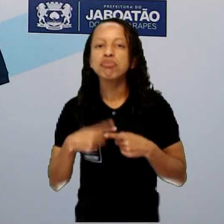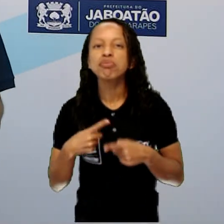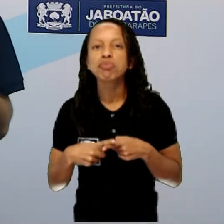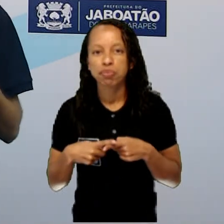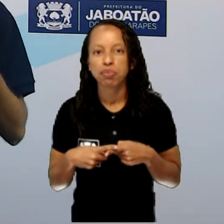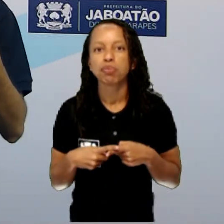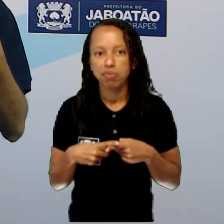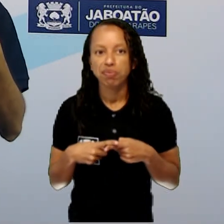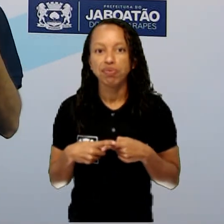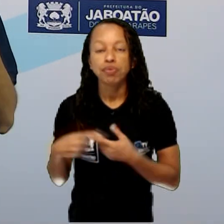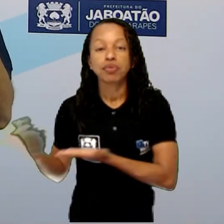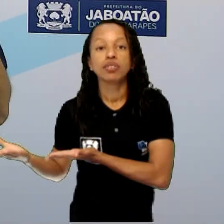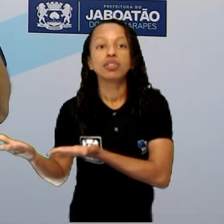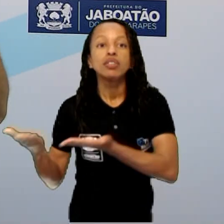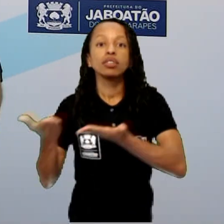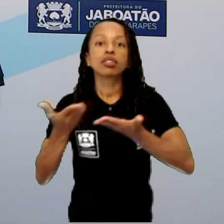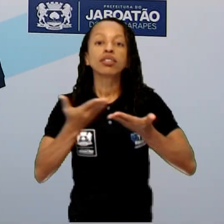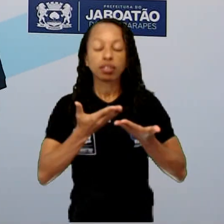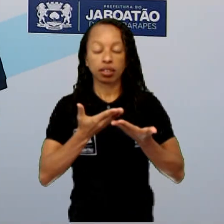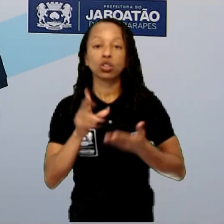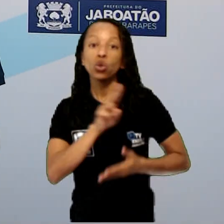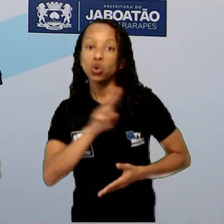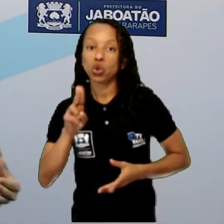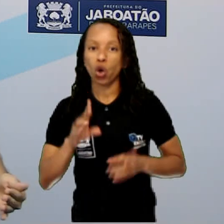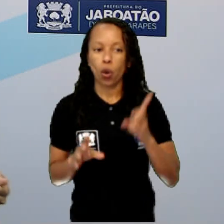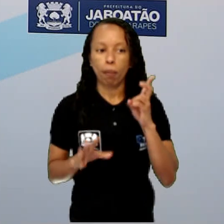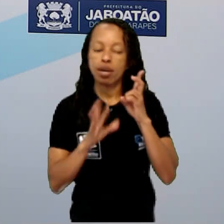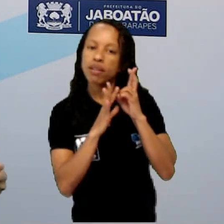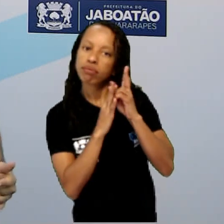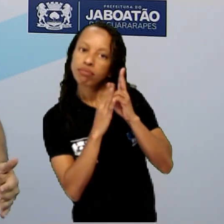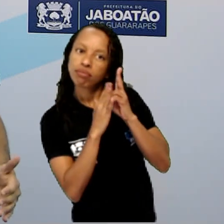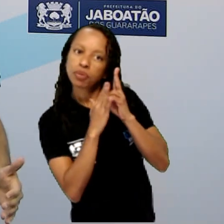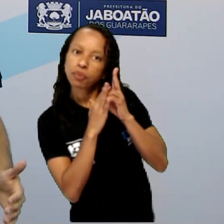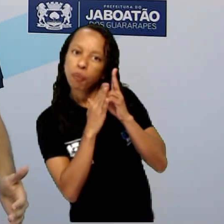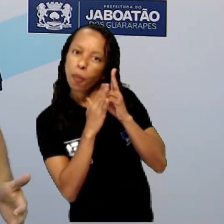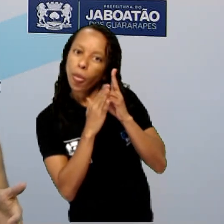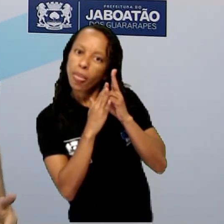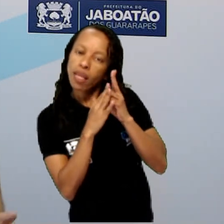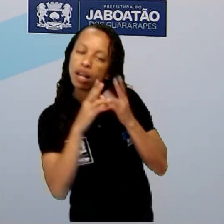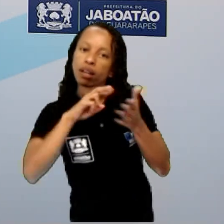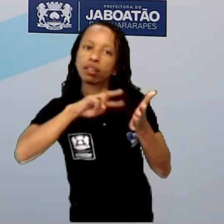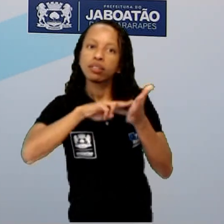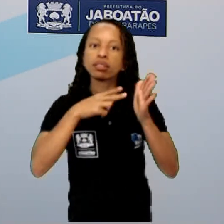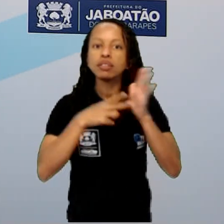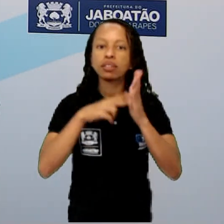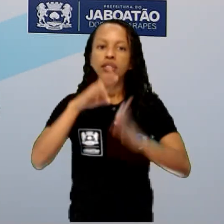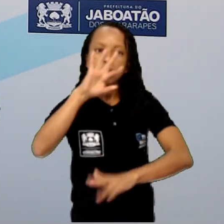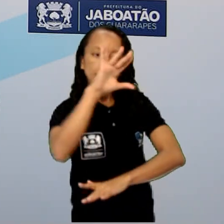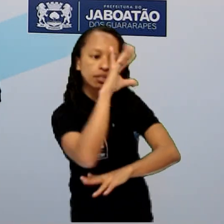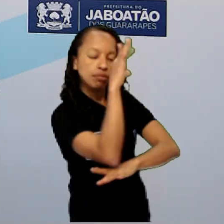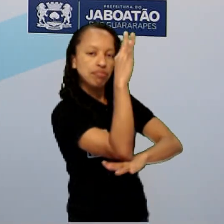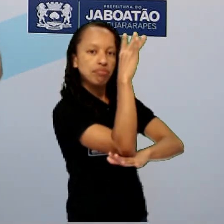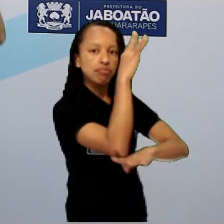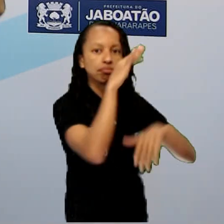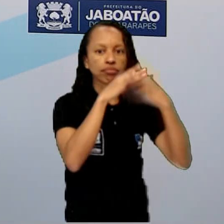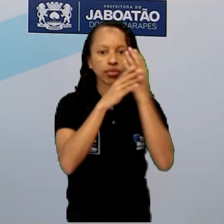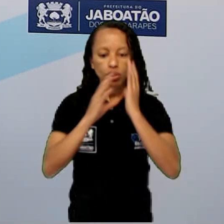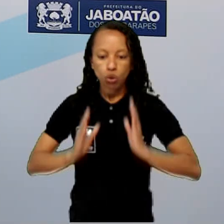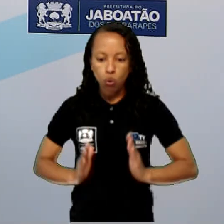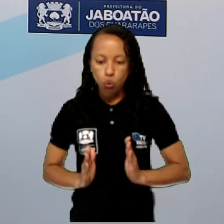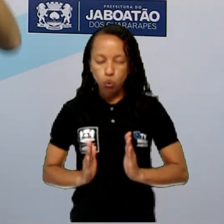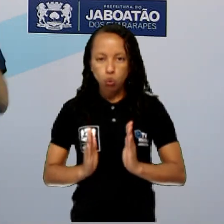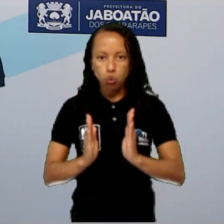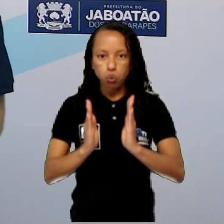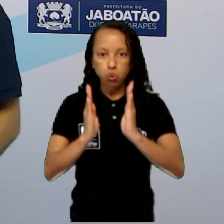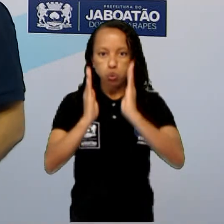Iapotã, ela vem desse nome indígena porque significa árvore de tronco reto.